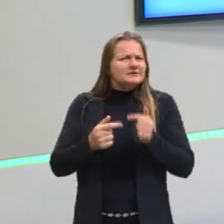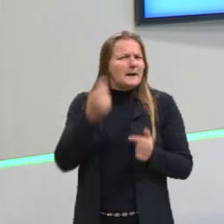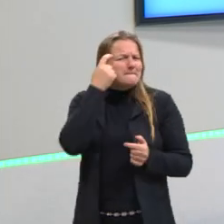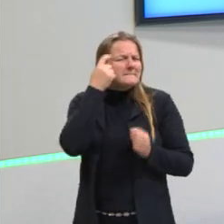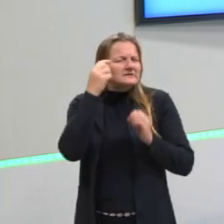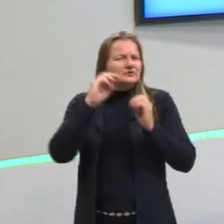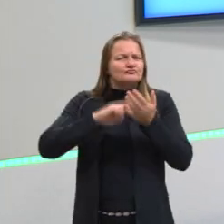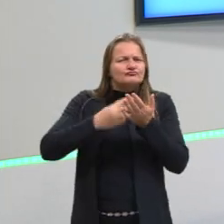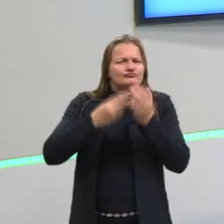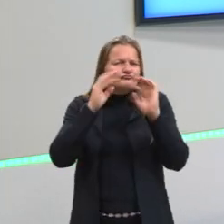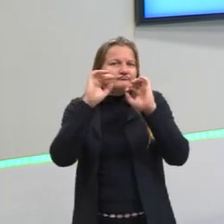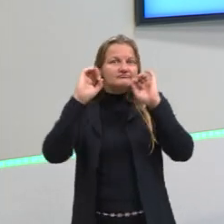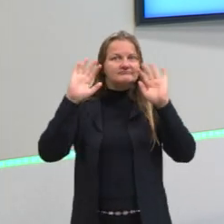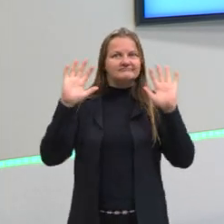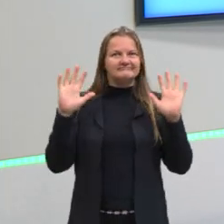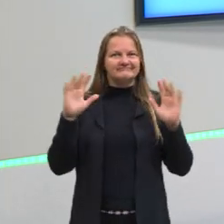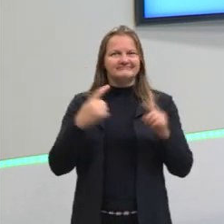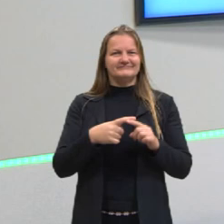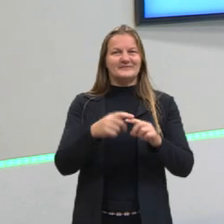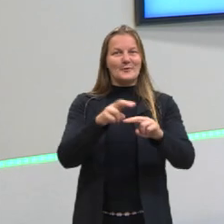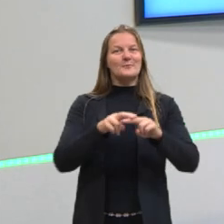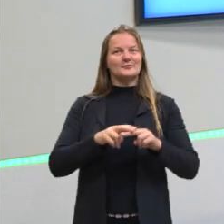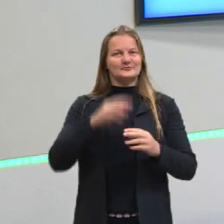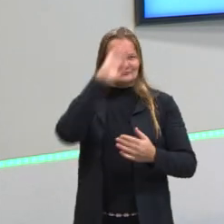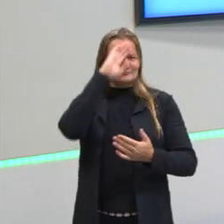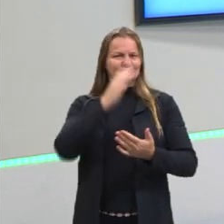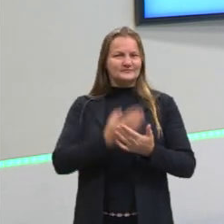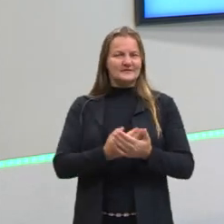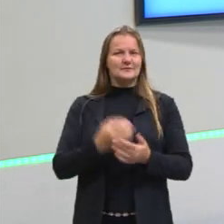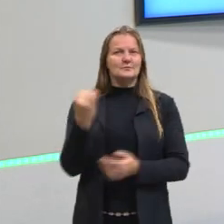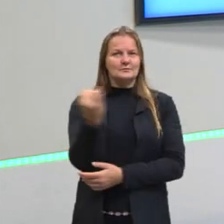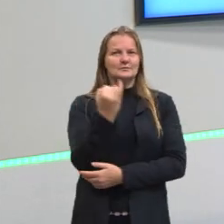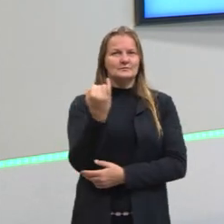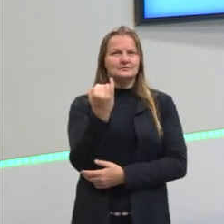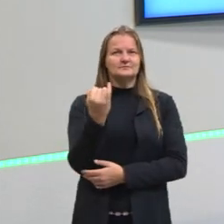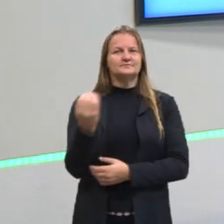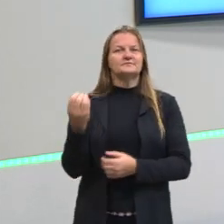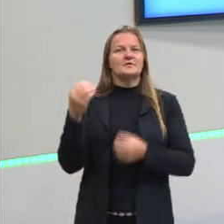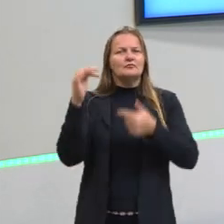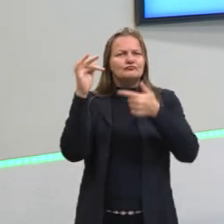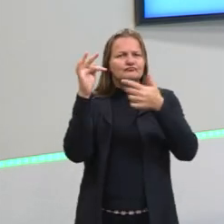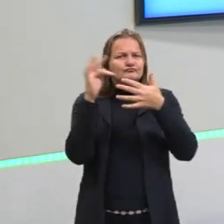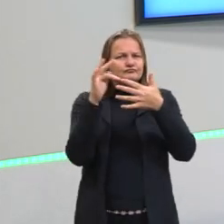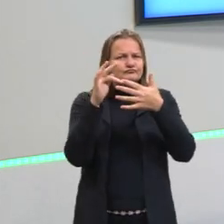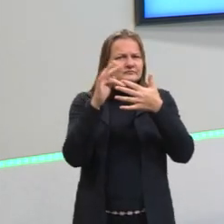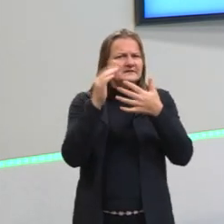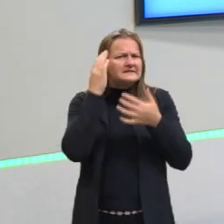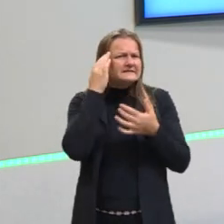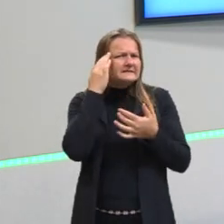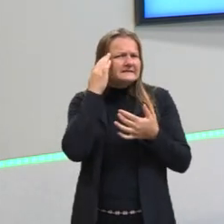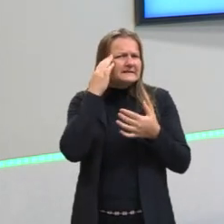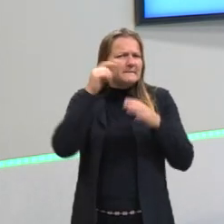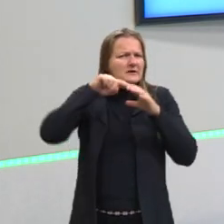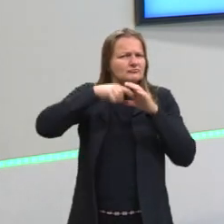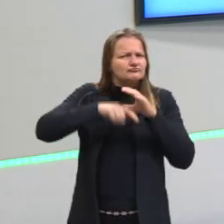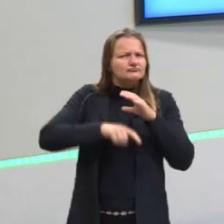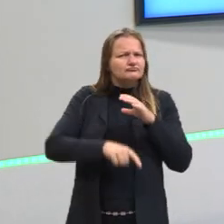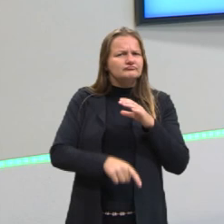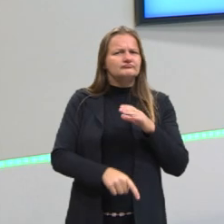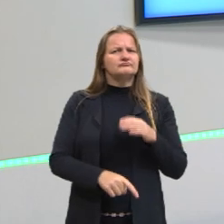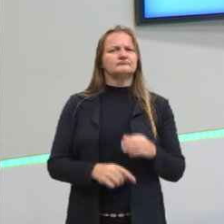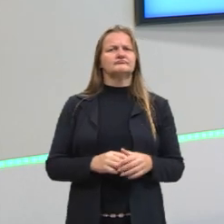a tua interpretação. Então, acredito que seja muito importante a gente saber, principalmente,